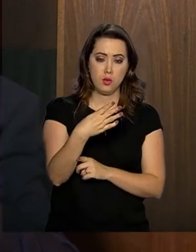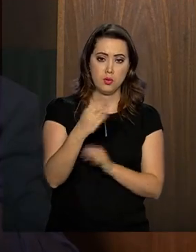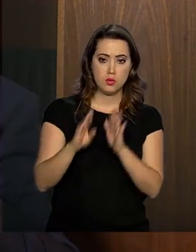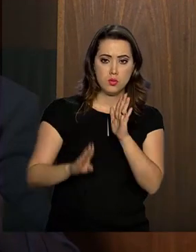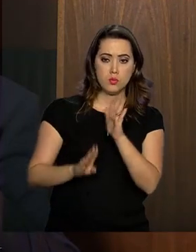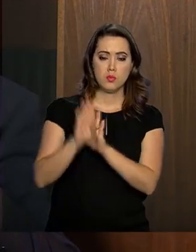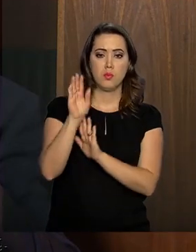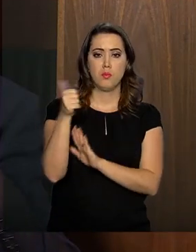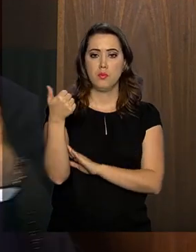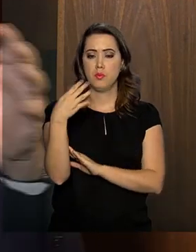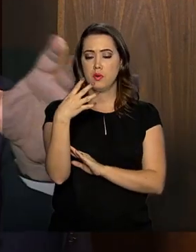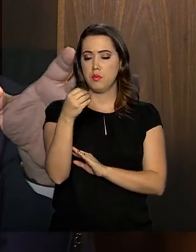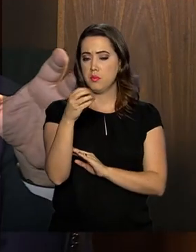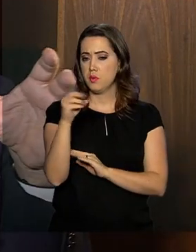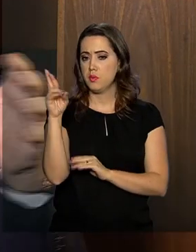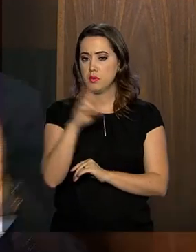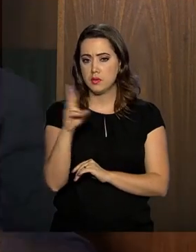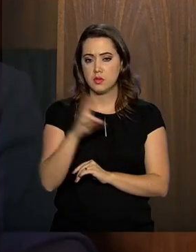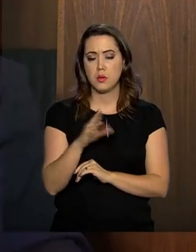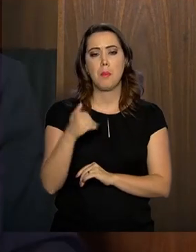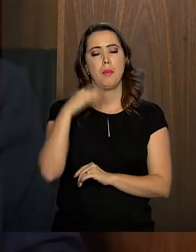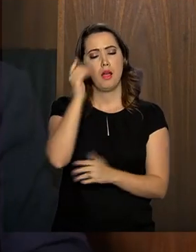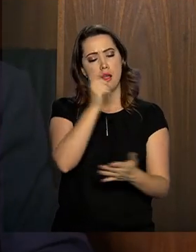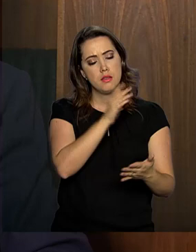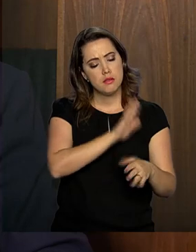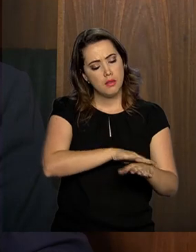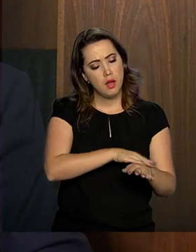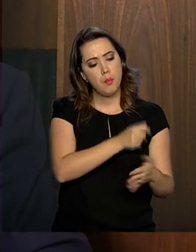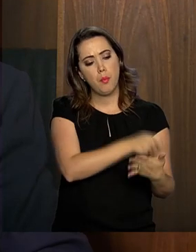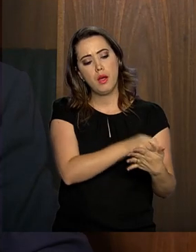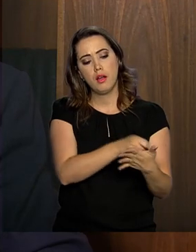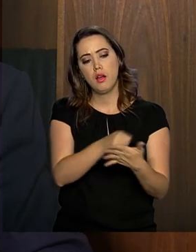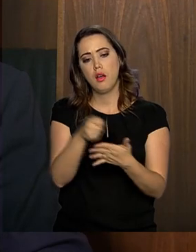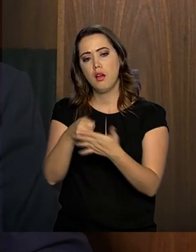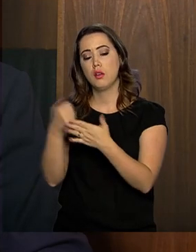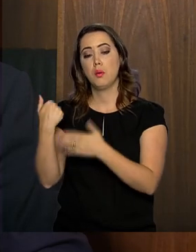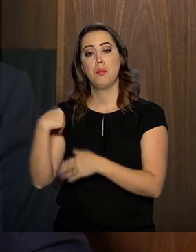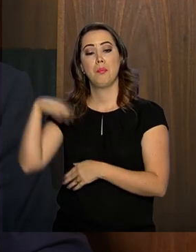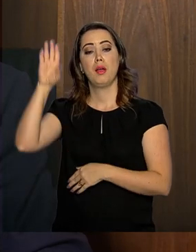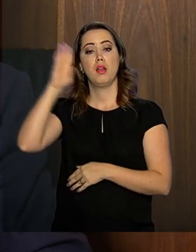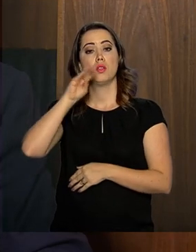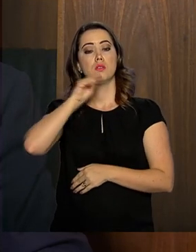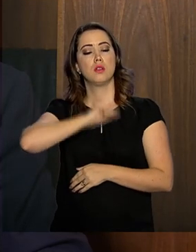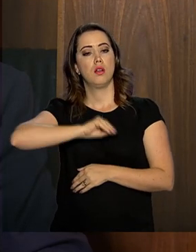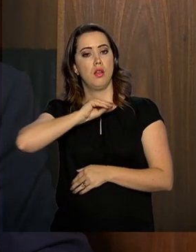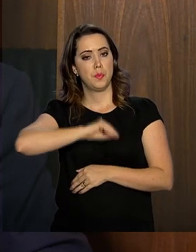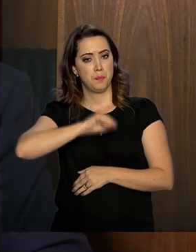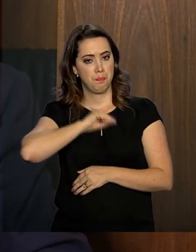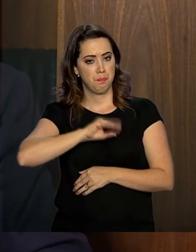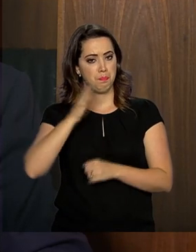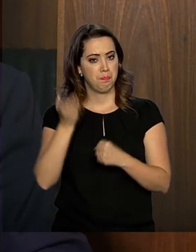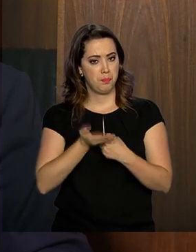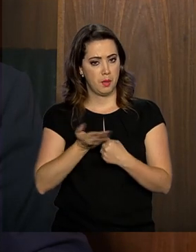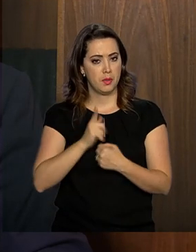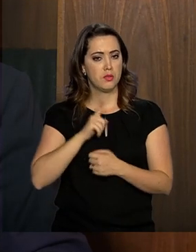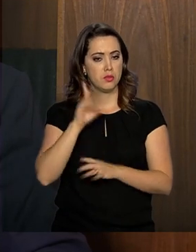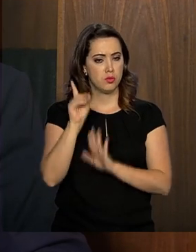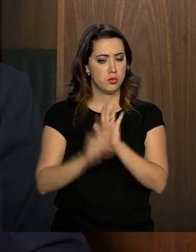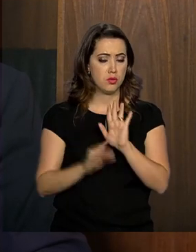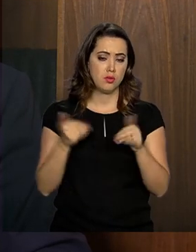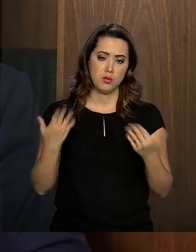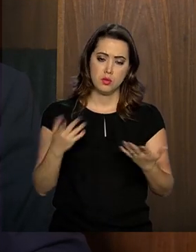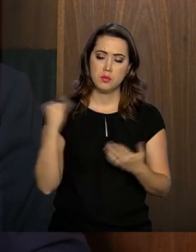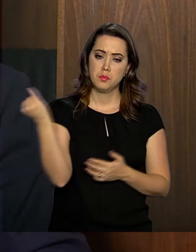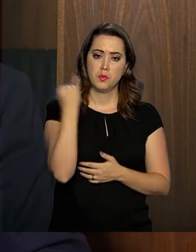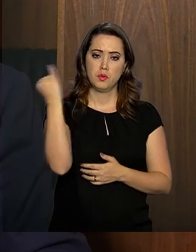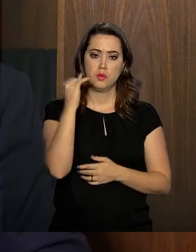quanto maior o tempo de contribuição, maior o tamanho, o valor final da média que você tem direito. Isso